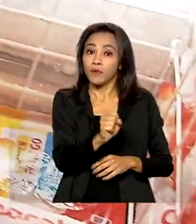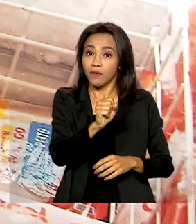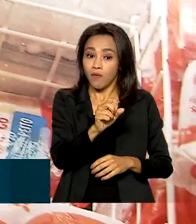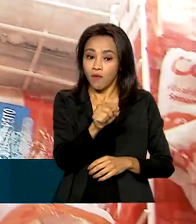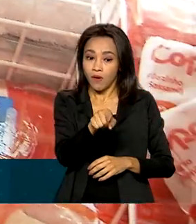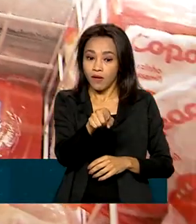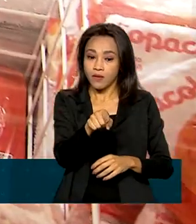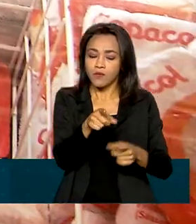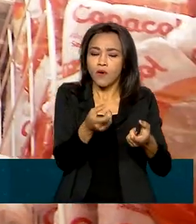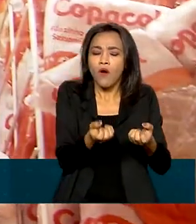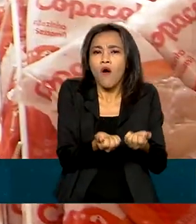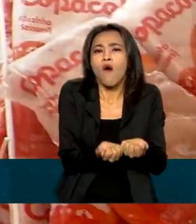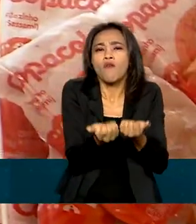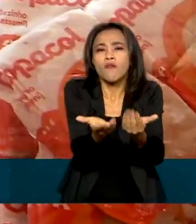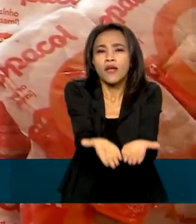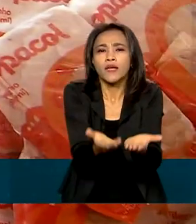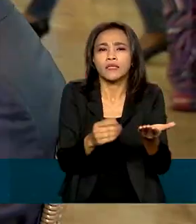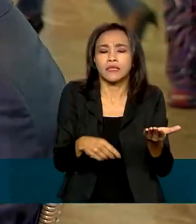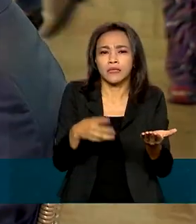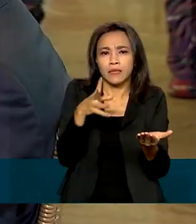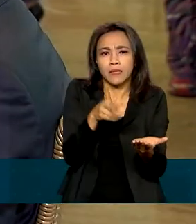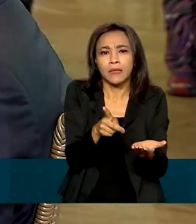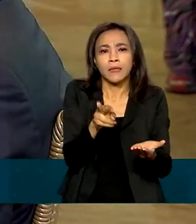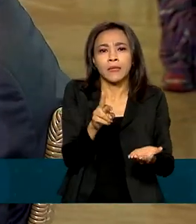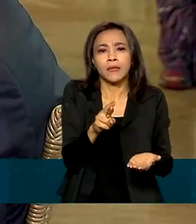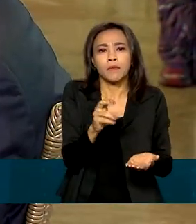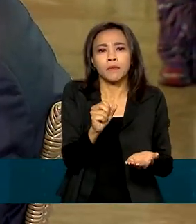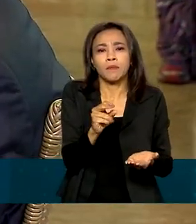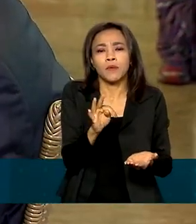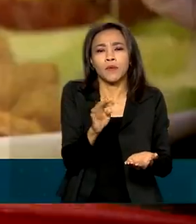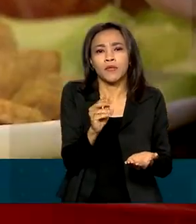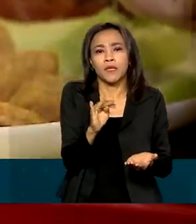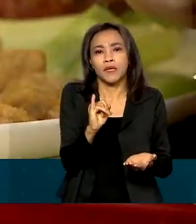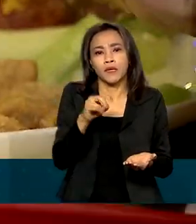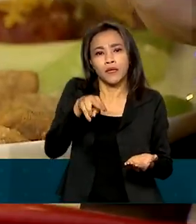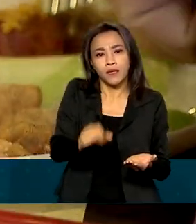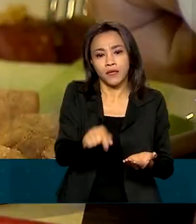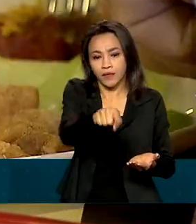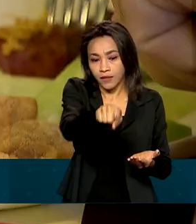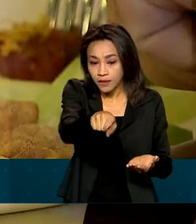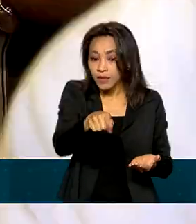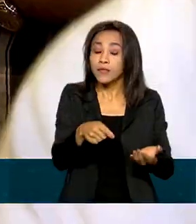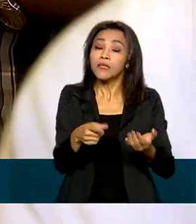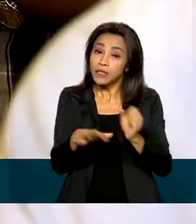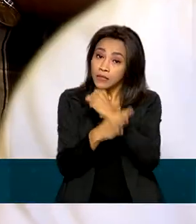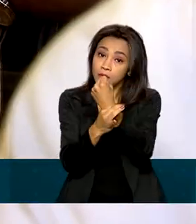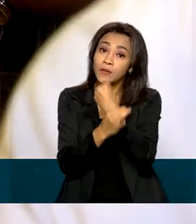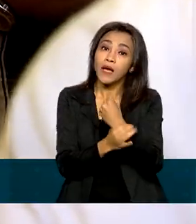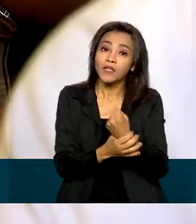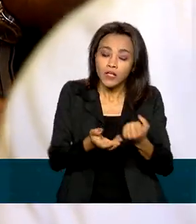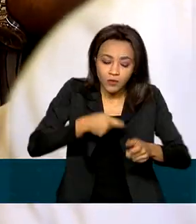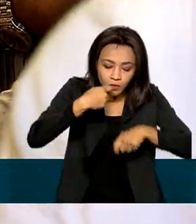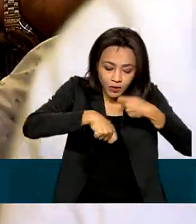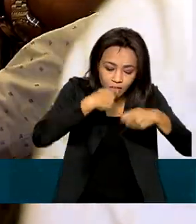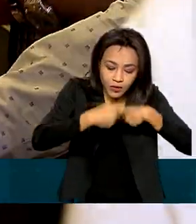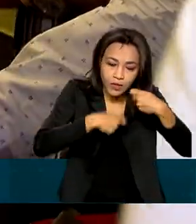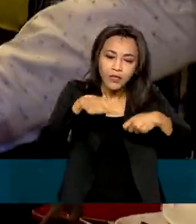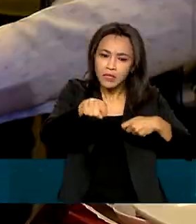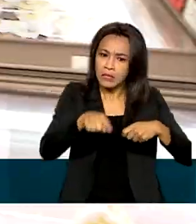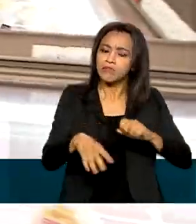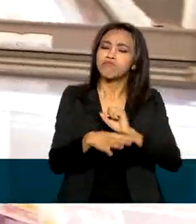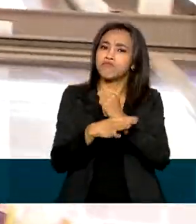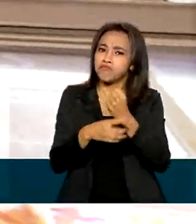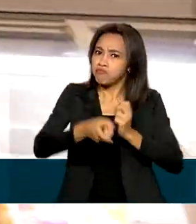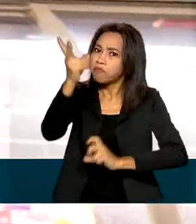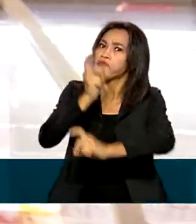proteína de alto valor biológico comum na mesa do brasileiro e com espaço garantido também no mercado internacional.